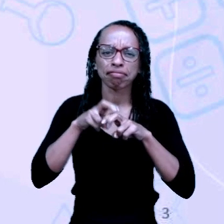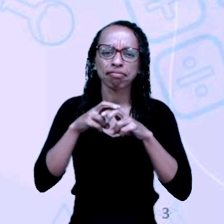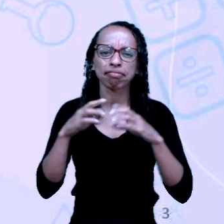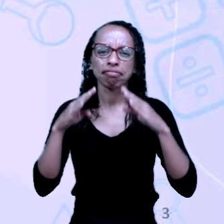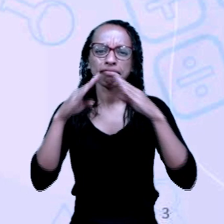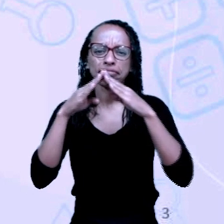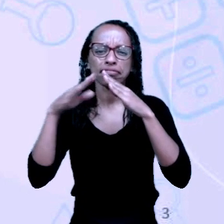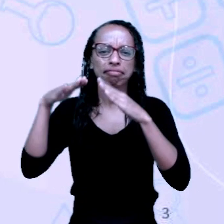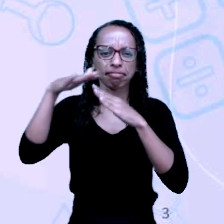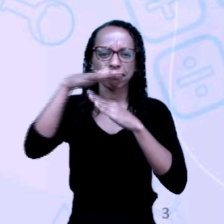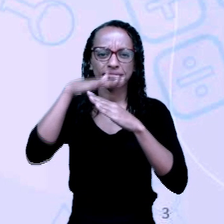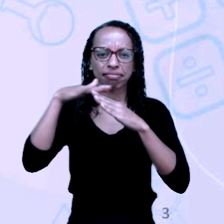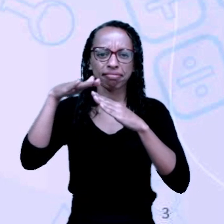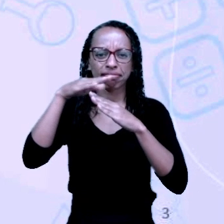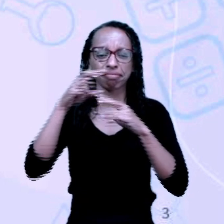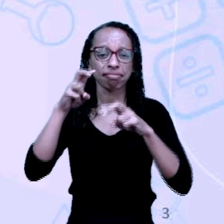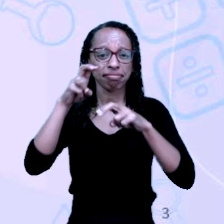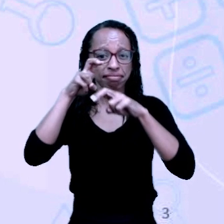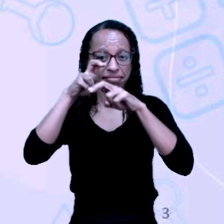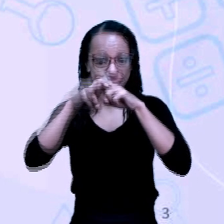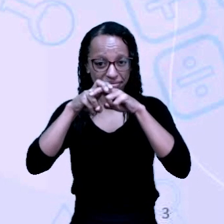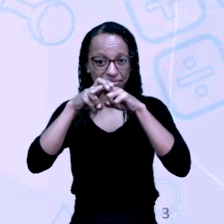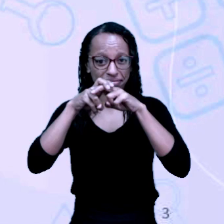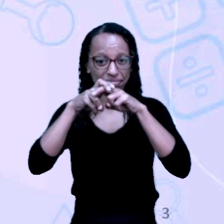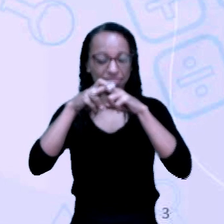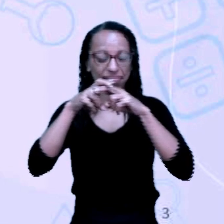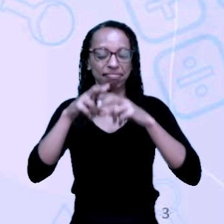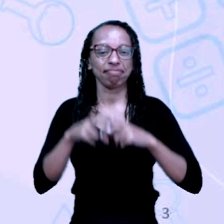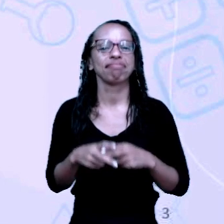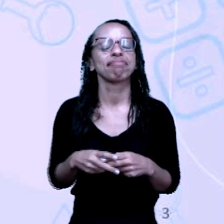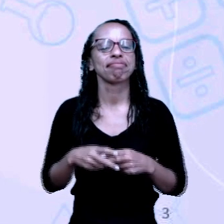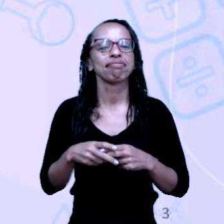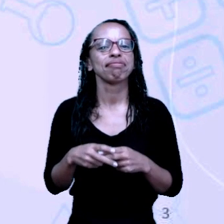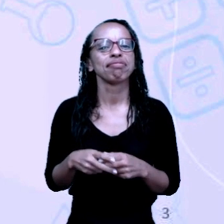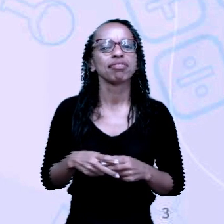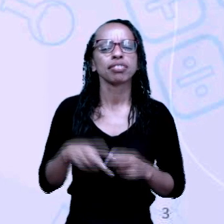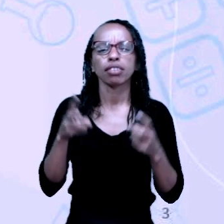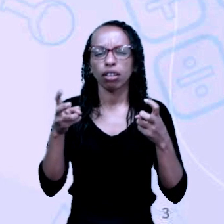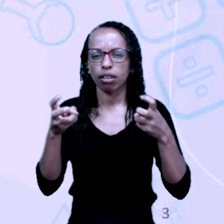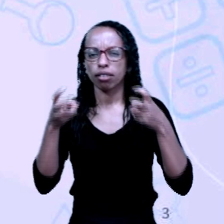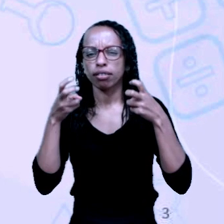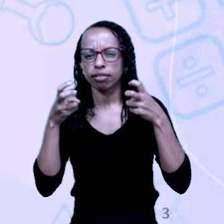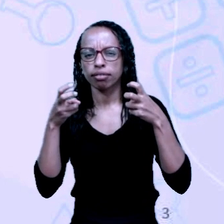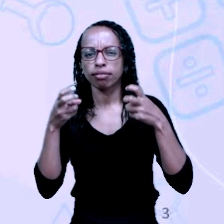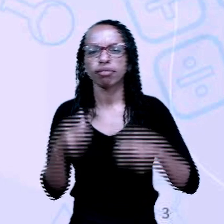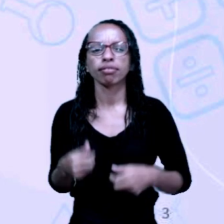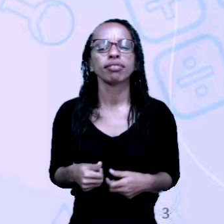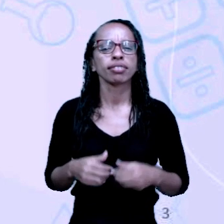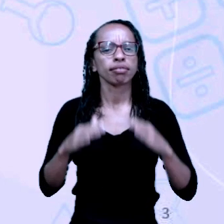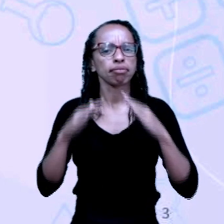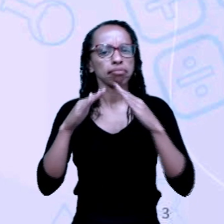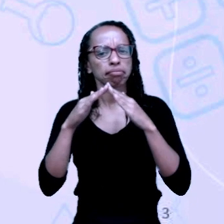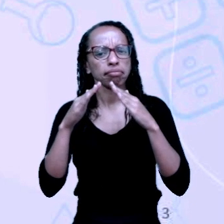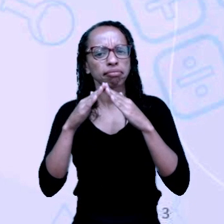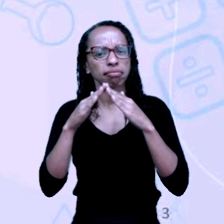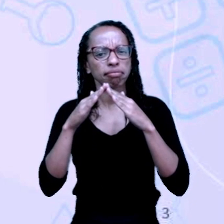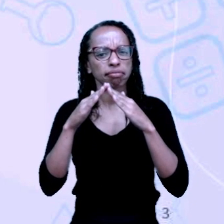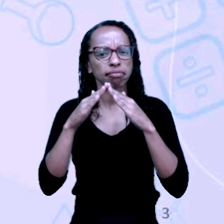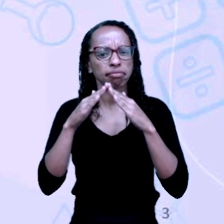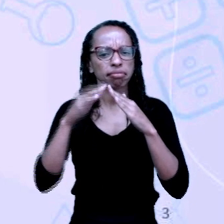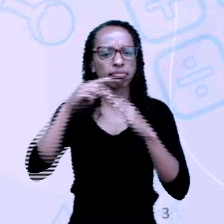uma casa, no telhado, na pontinha do telhado. Observem também que essa casa, ela está